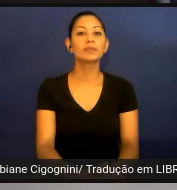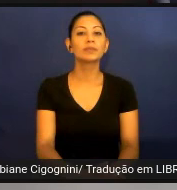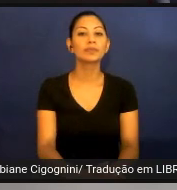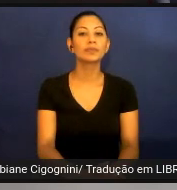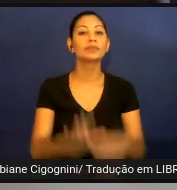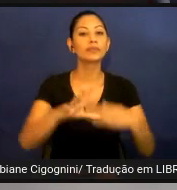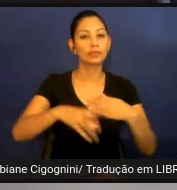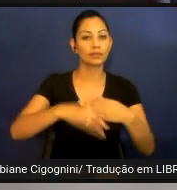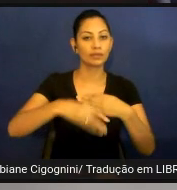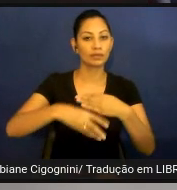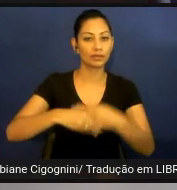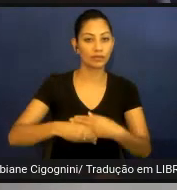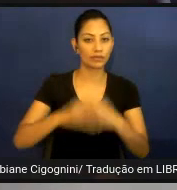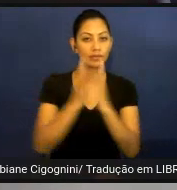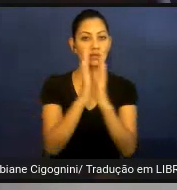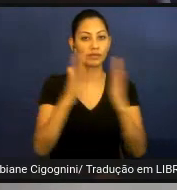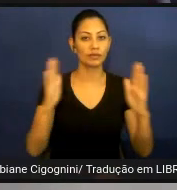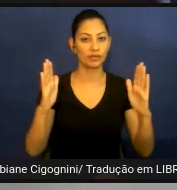referências